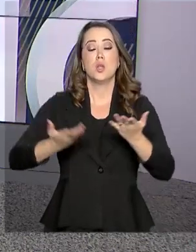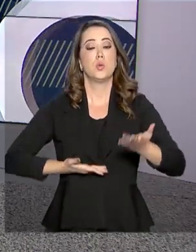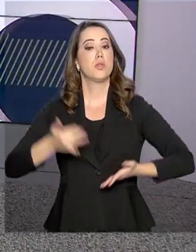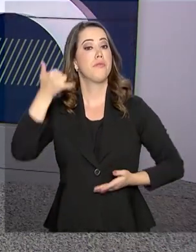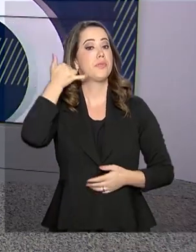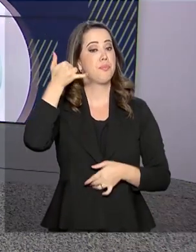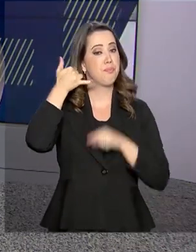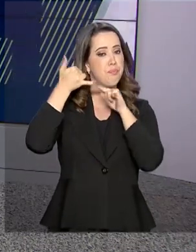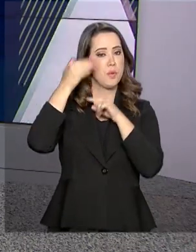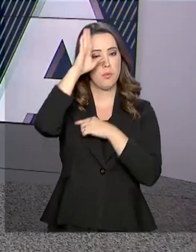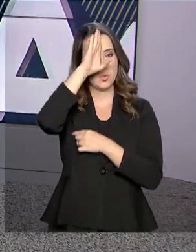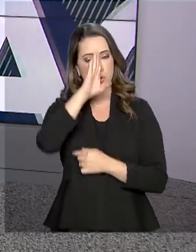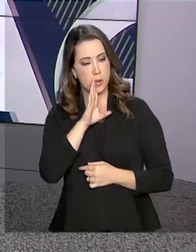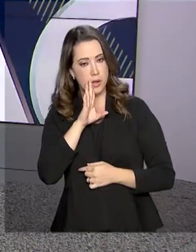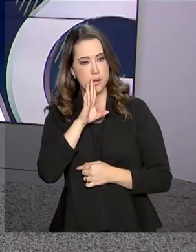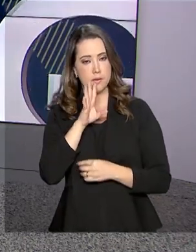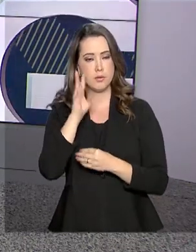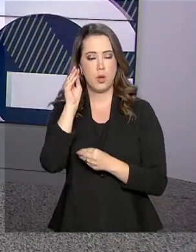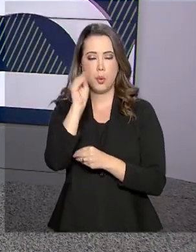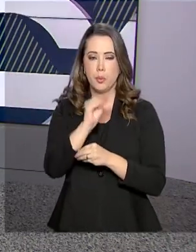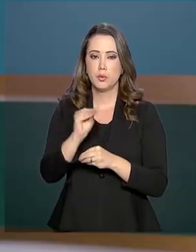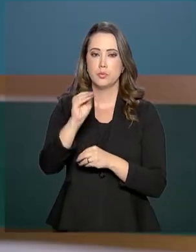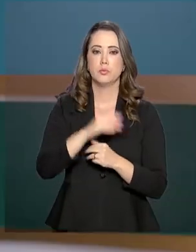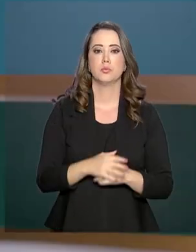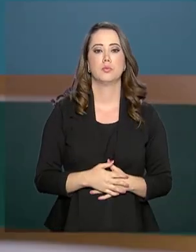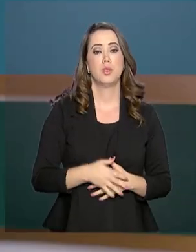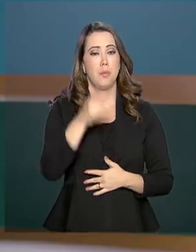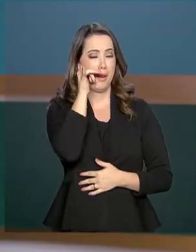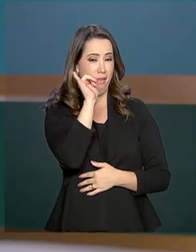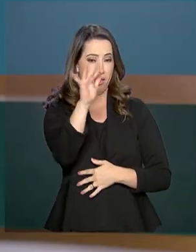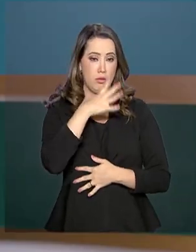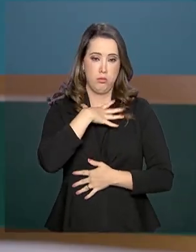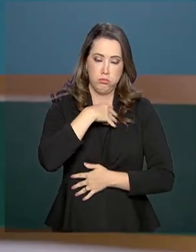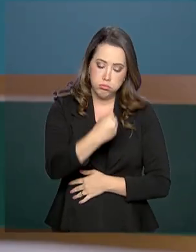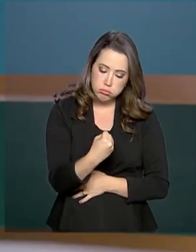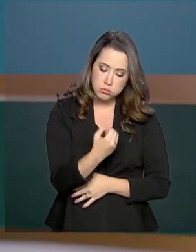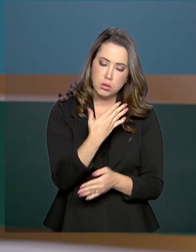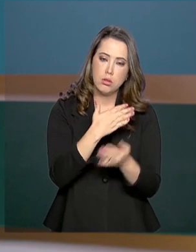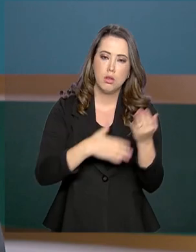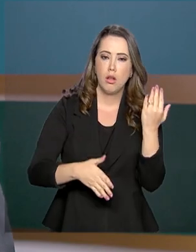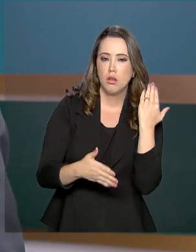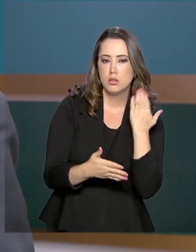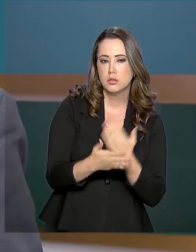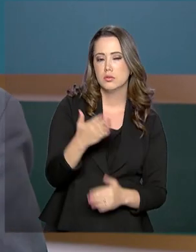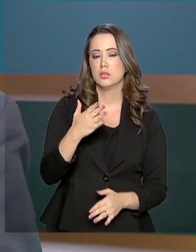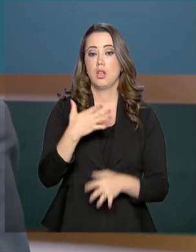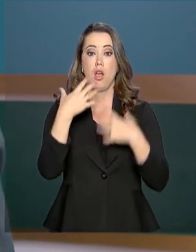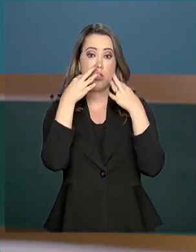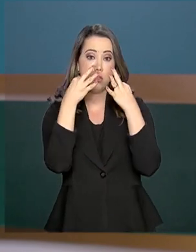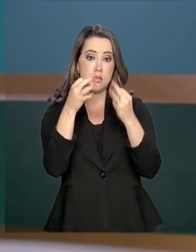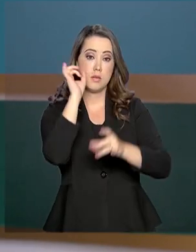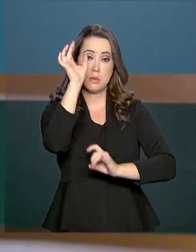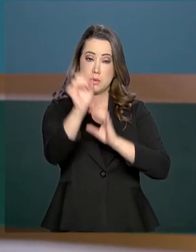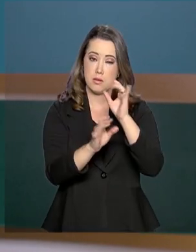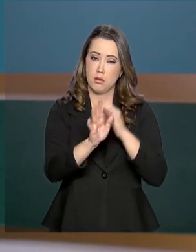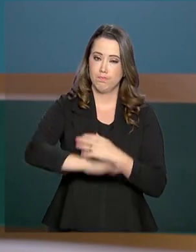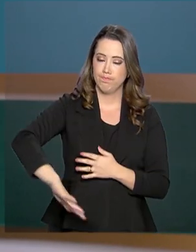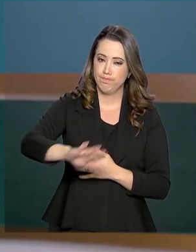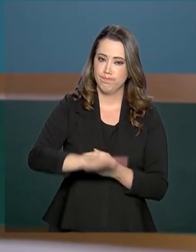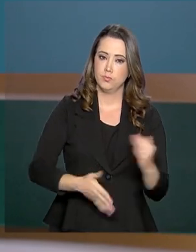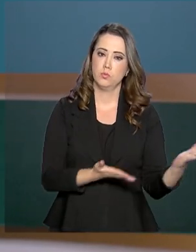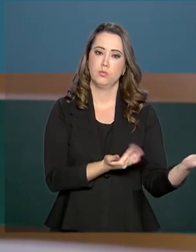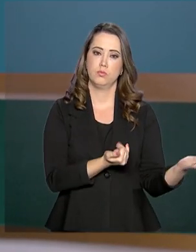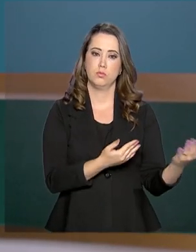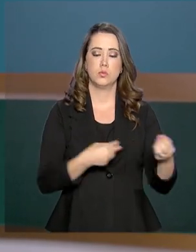serviço telefônico gratuito para atendimento. Para combater o suicídio e a automutilação com atenção especial às